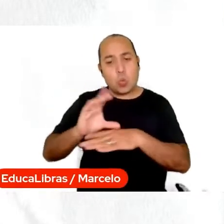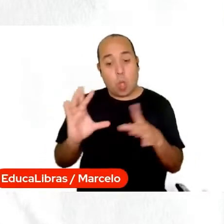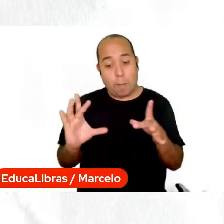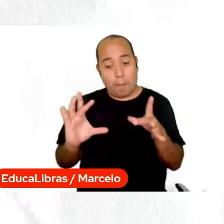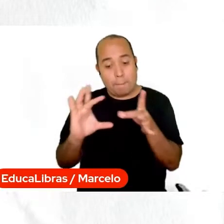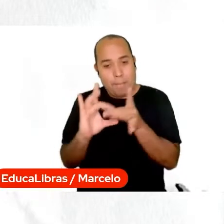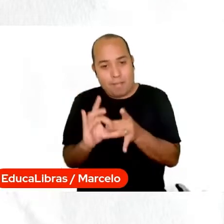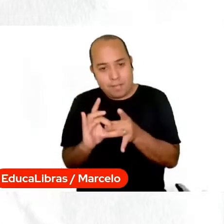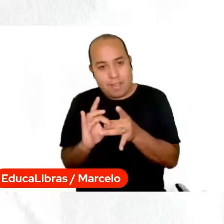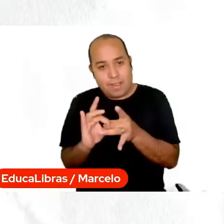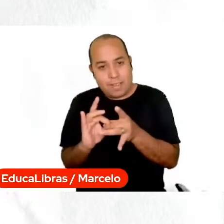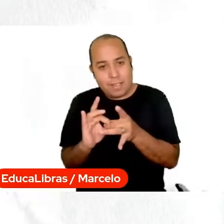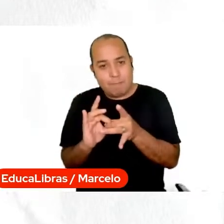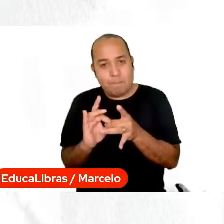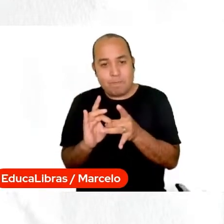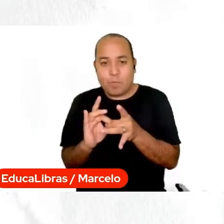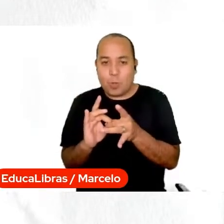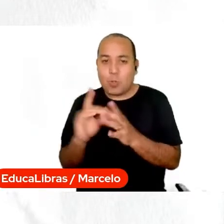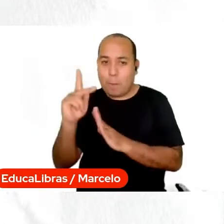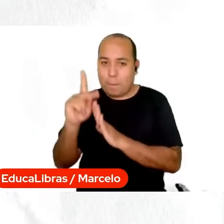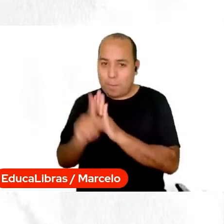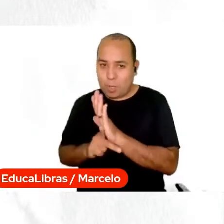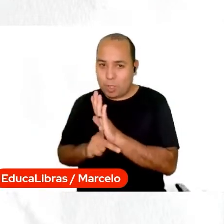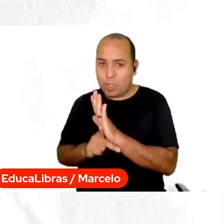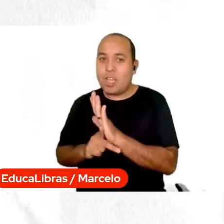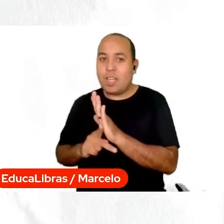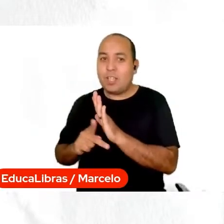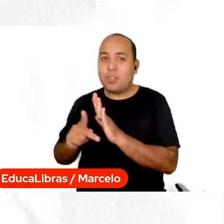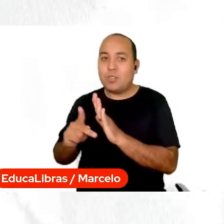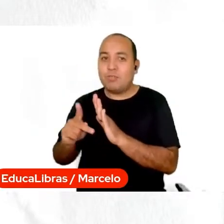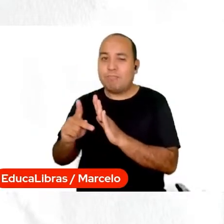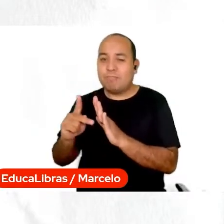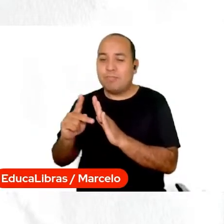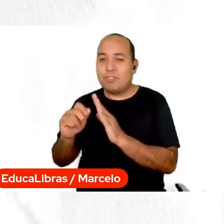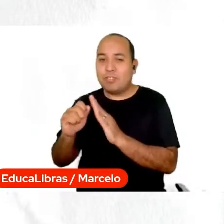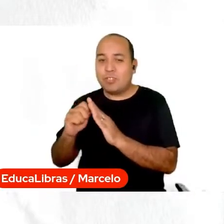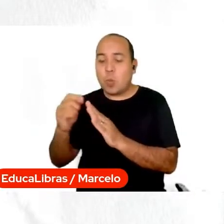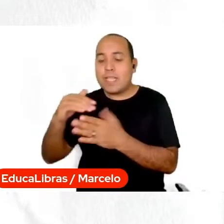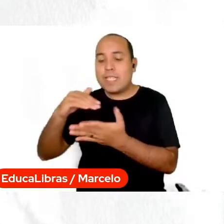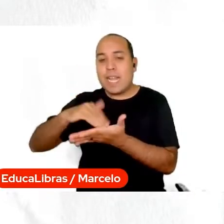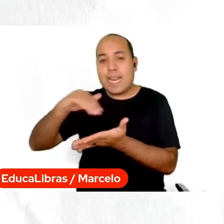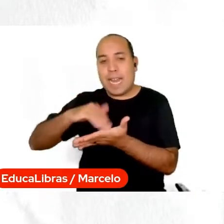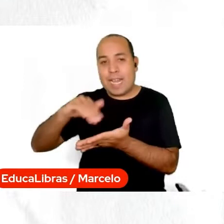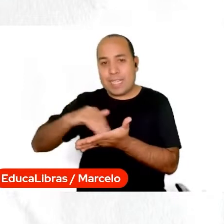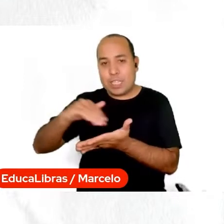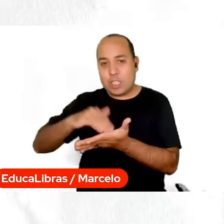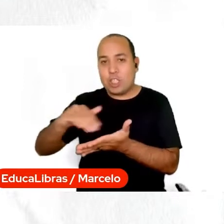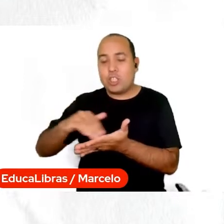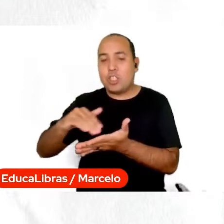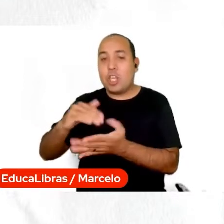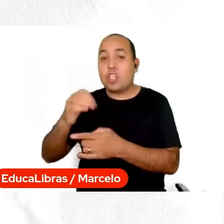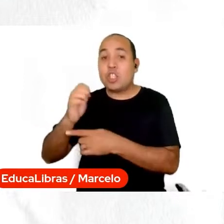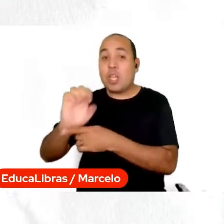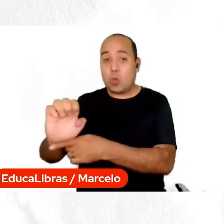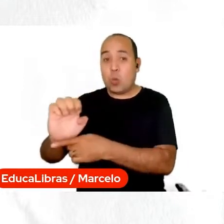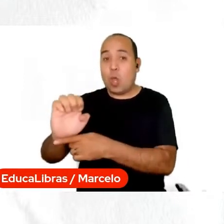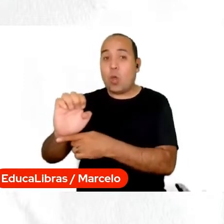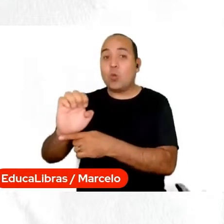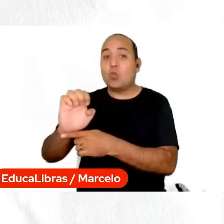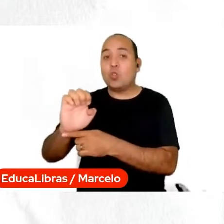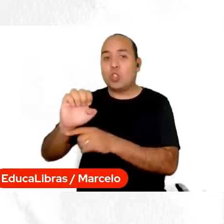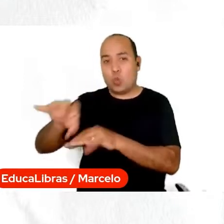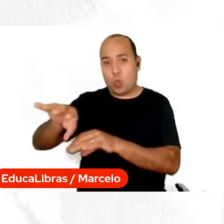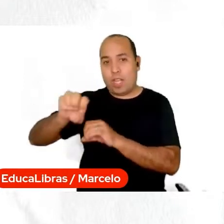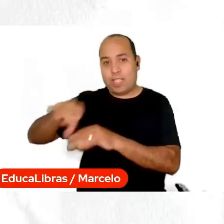nosso projeto de extensão com a Secretaria de Educação Estadual de Educação de Mato Grosso do Sul